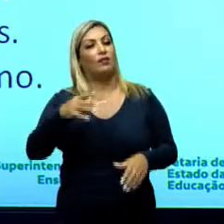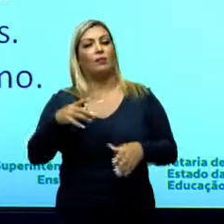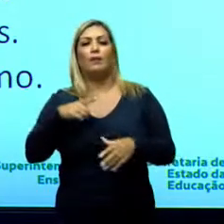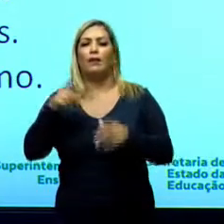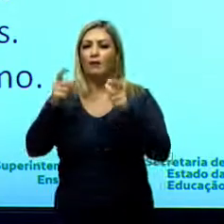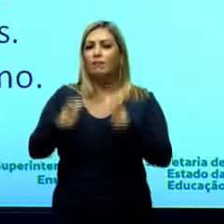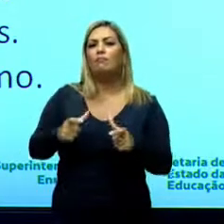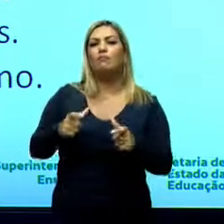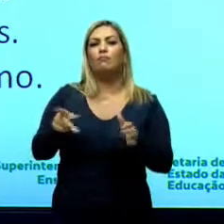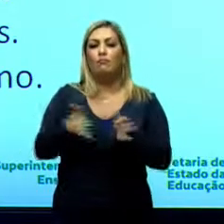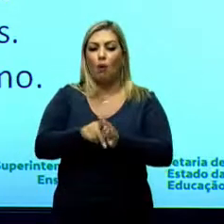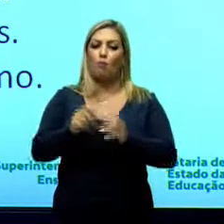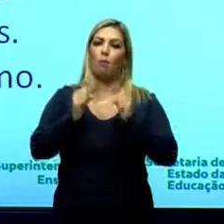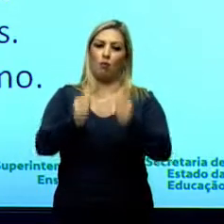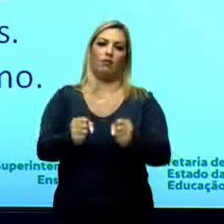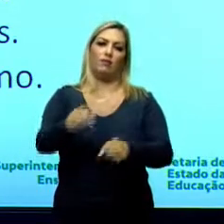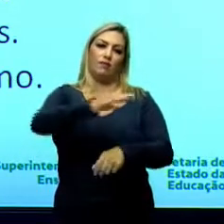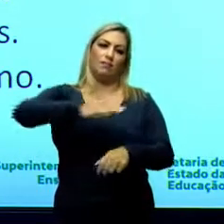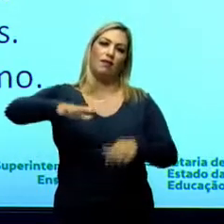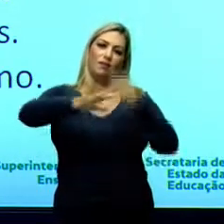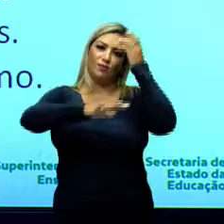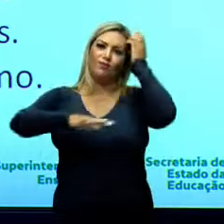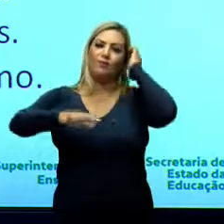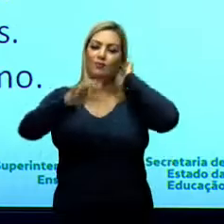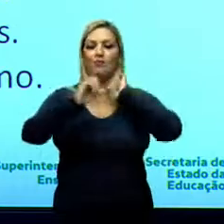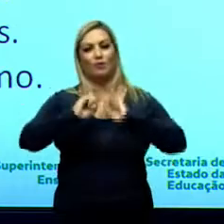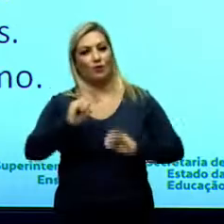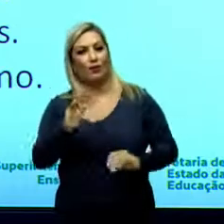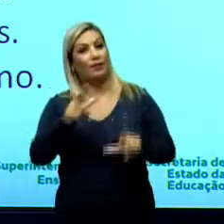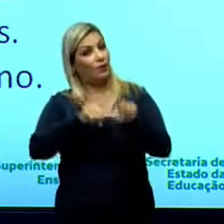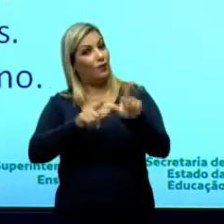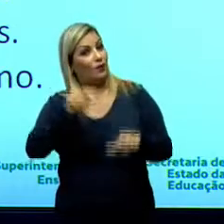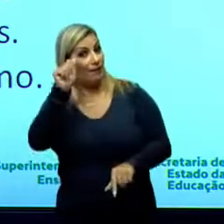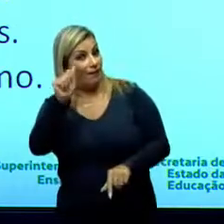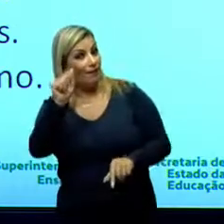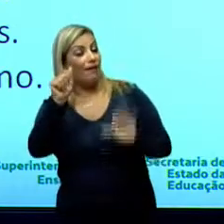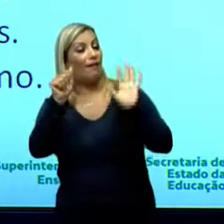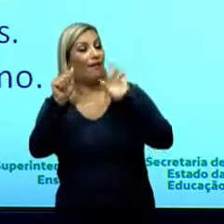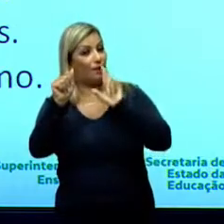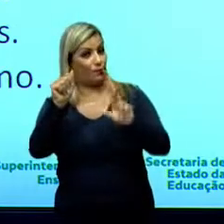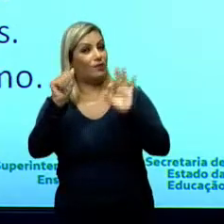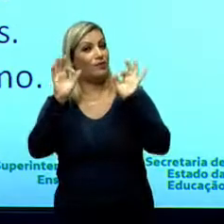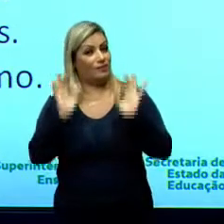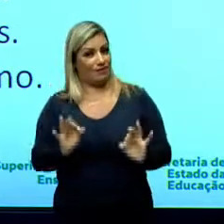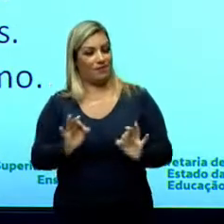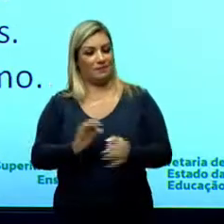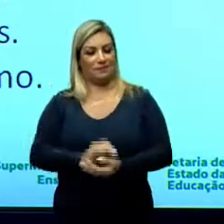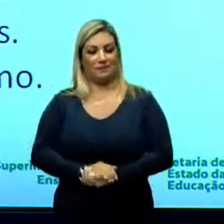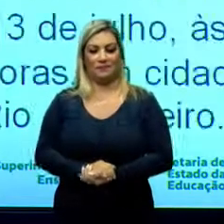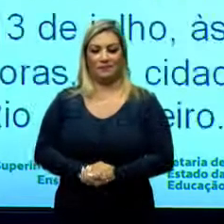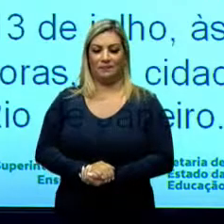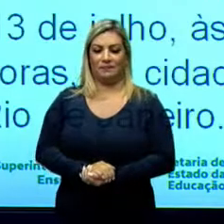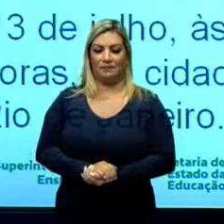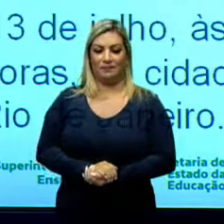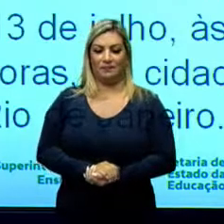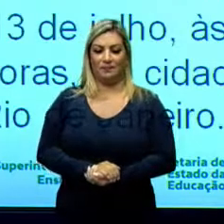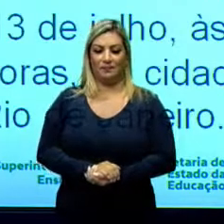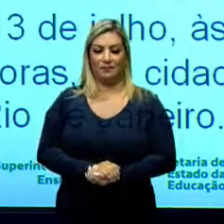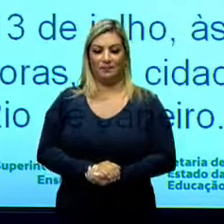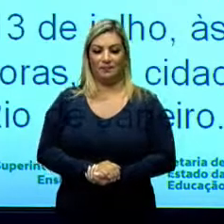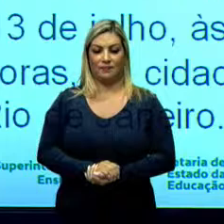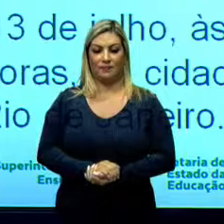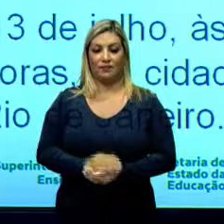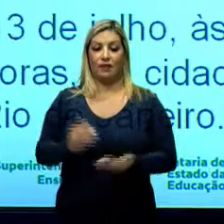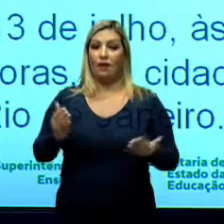exercer poder em um espaço. Então, aqui a letra A é a alternativa correta. Bem, vamos lá para a questão